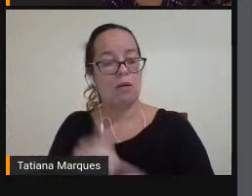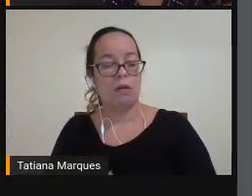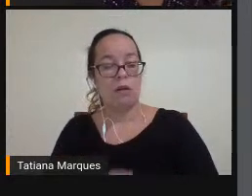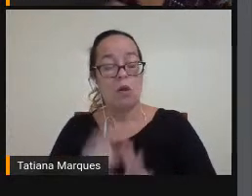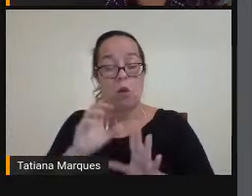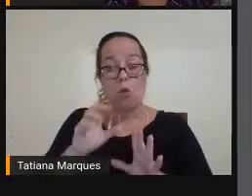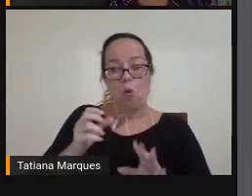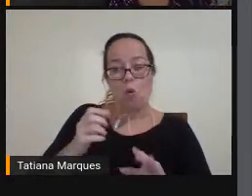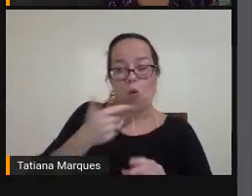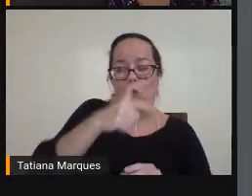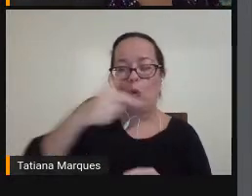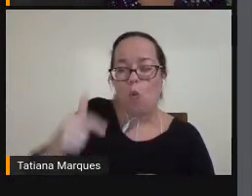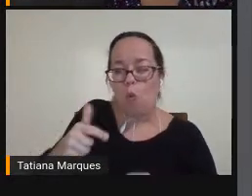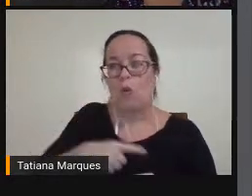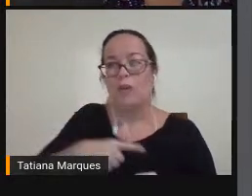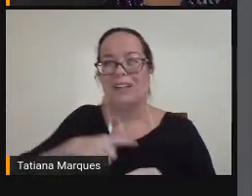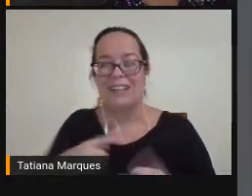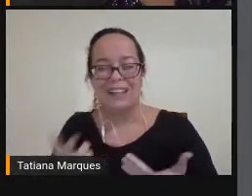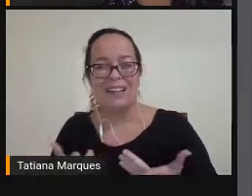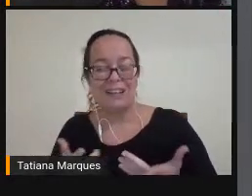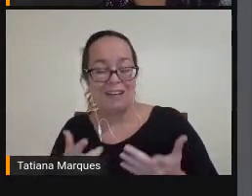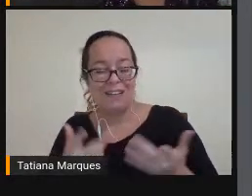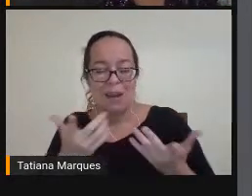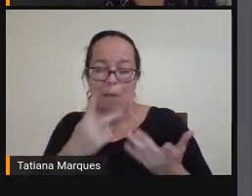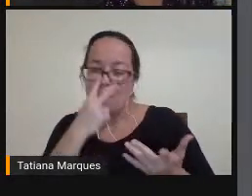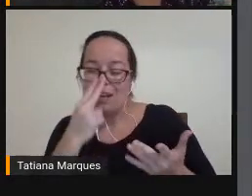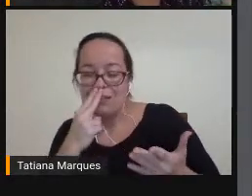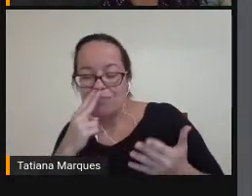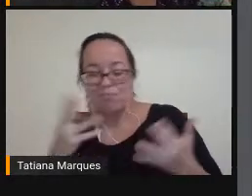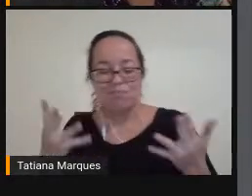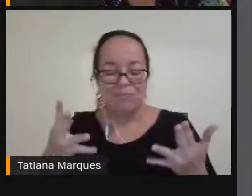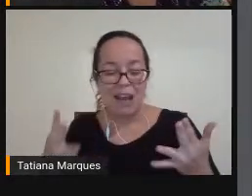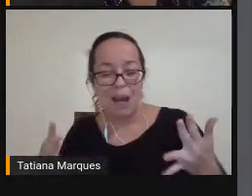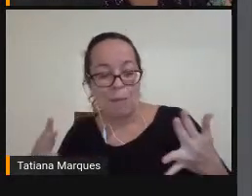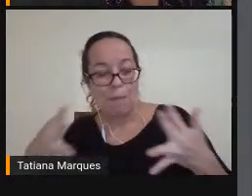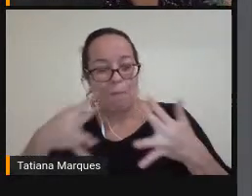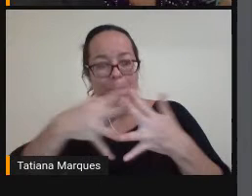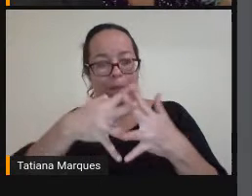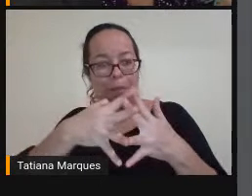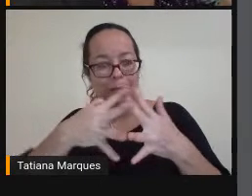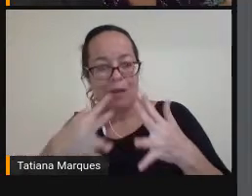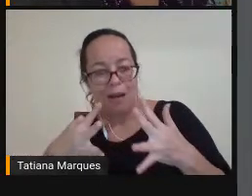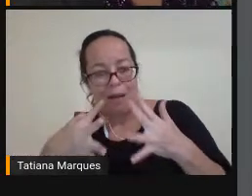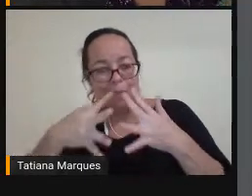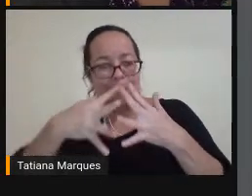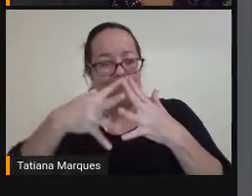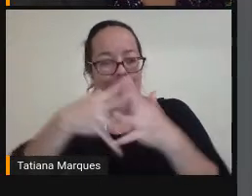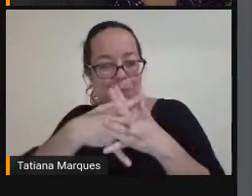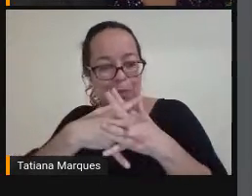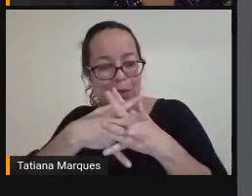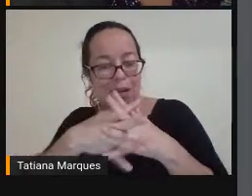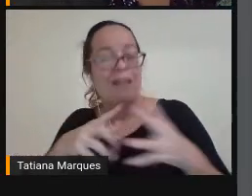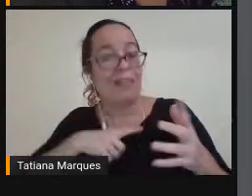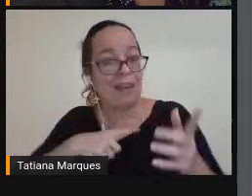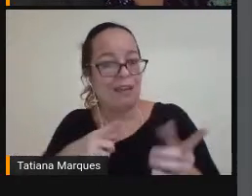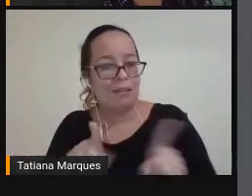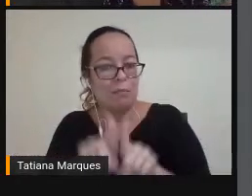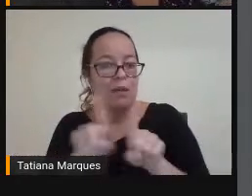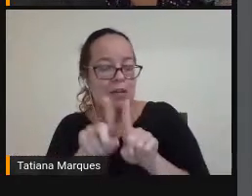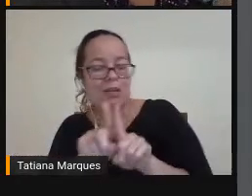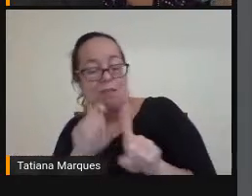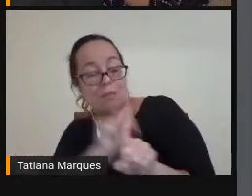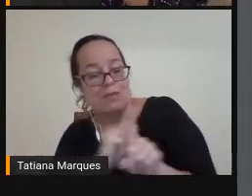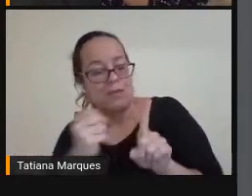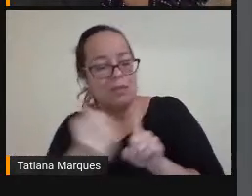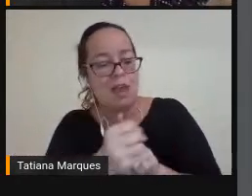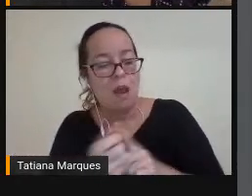coisas Vão estar Entrecortando Esse processo De aprender As questões Socio-econômicas Né